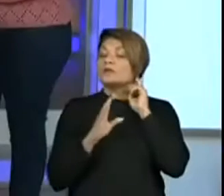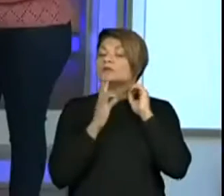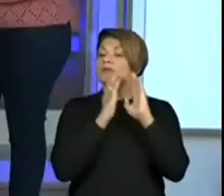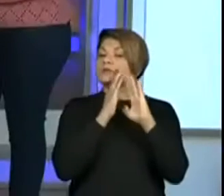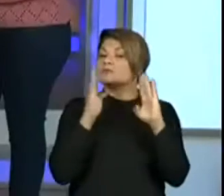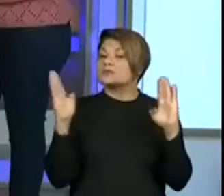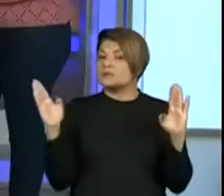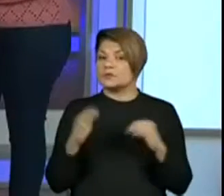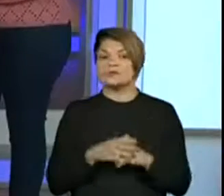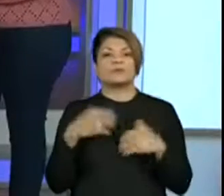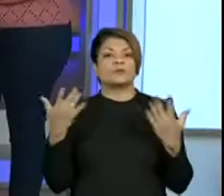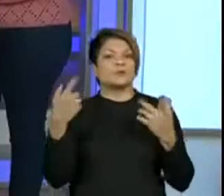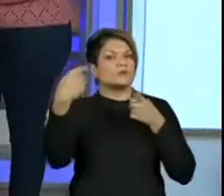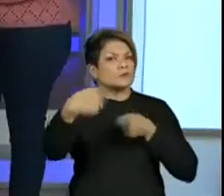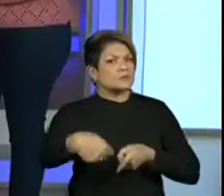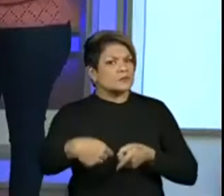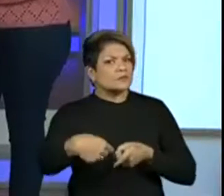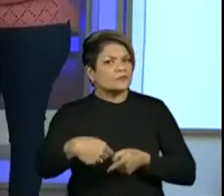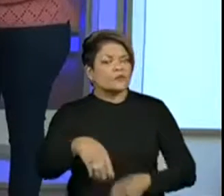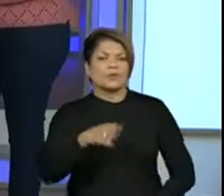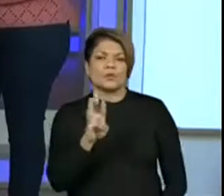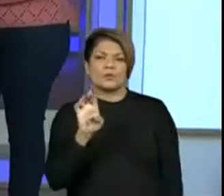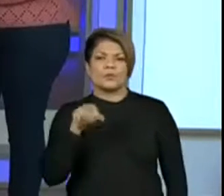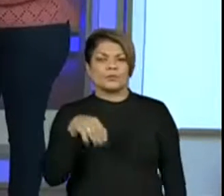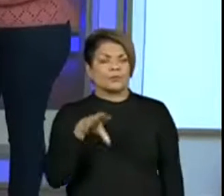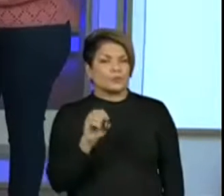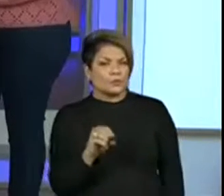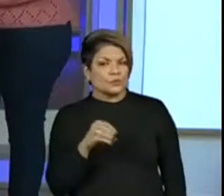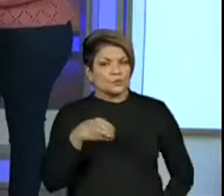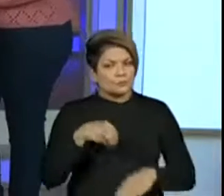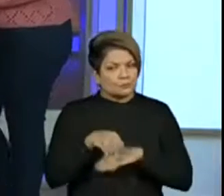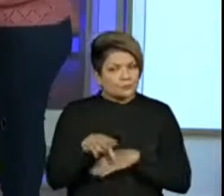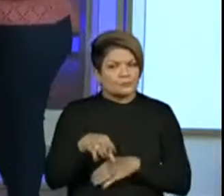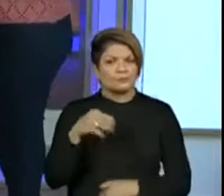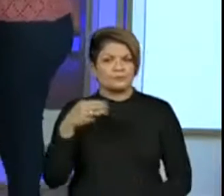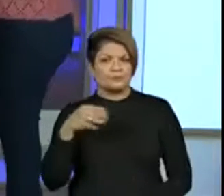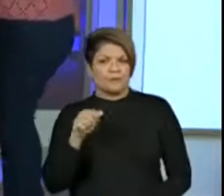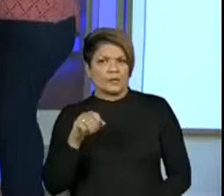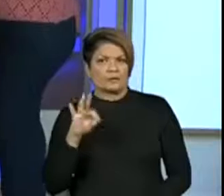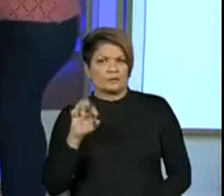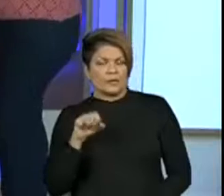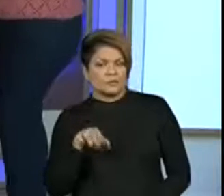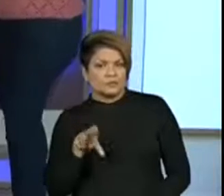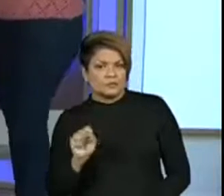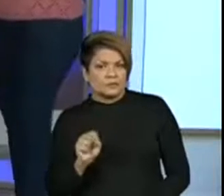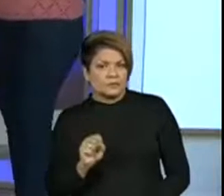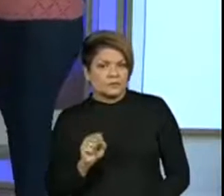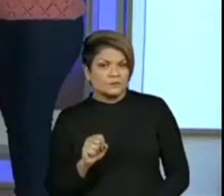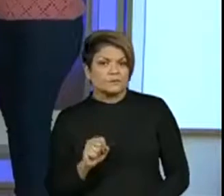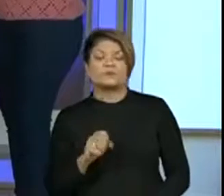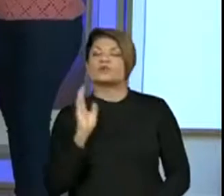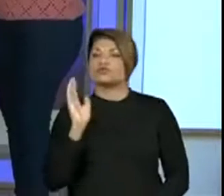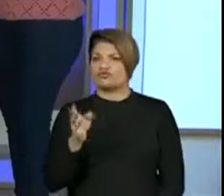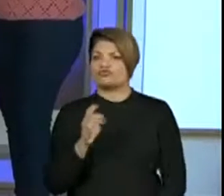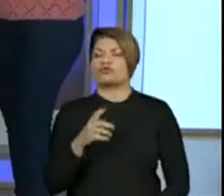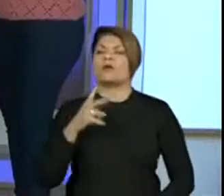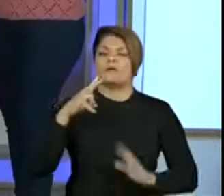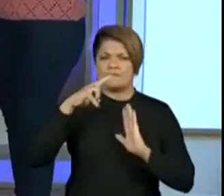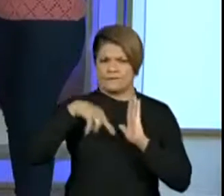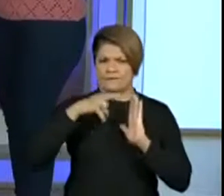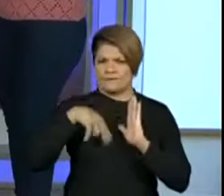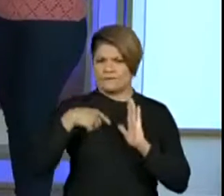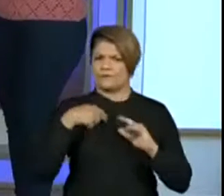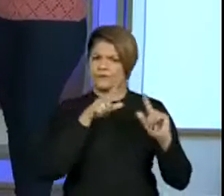e ver qual foi o desafio que o Bruno preparou aí para o Matheus. Ele já verificou essas fichas. Mas e agora?